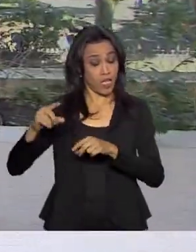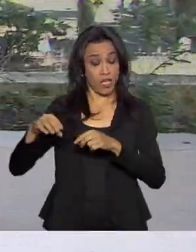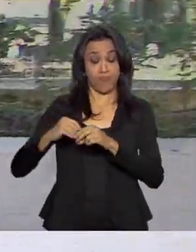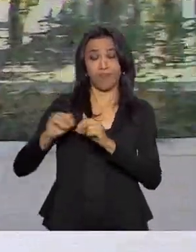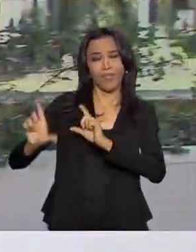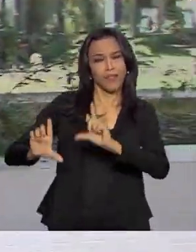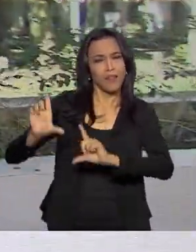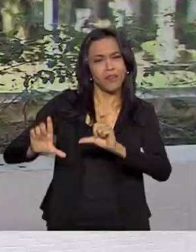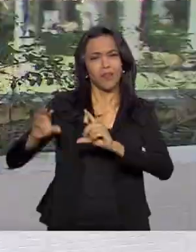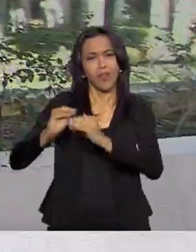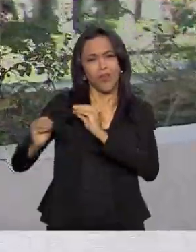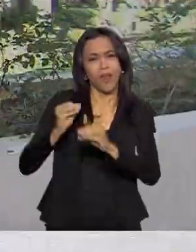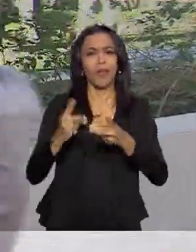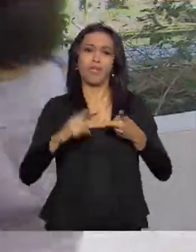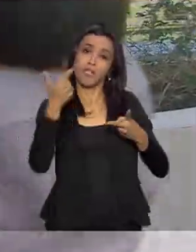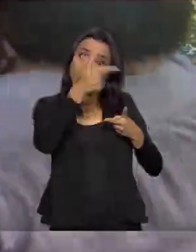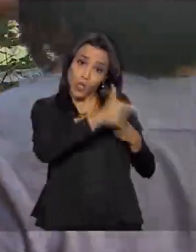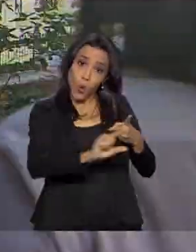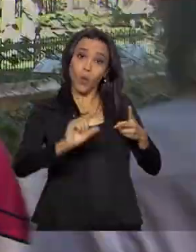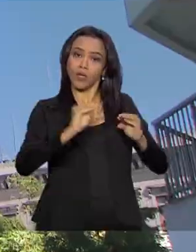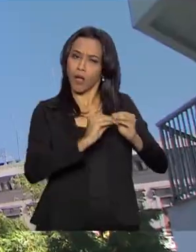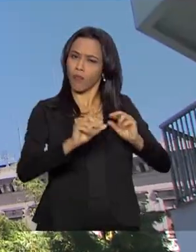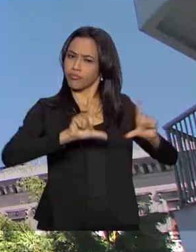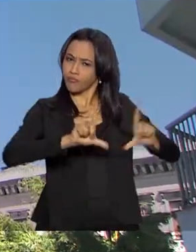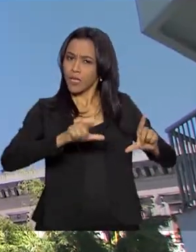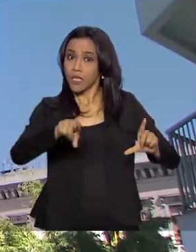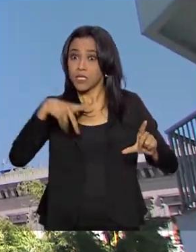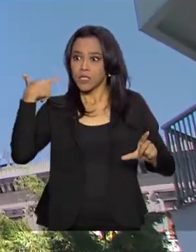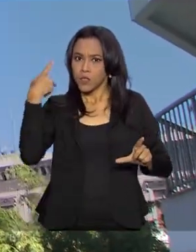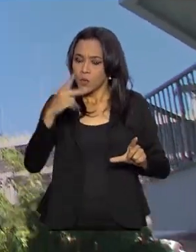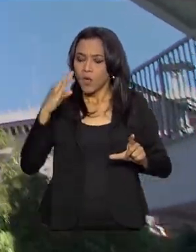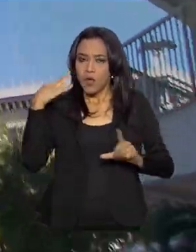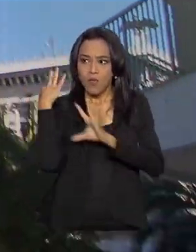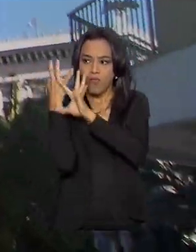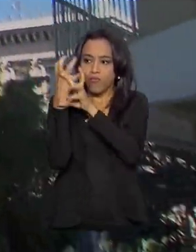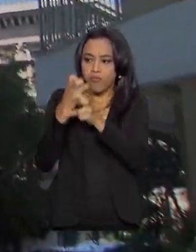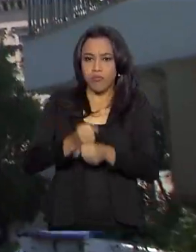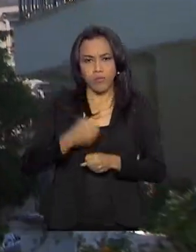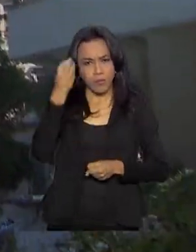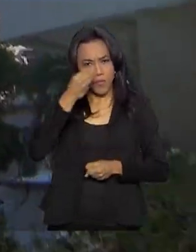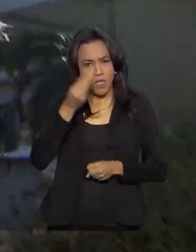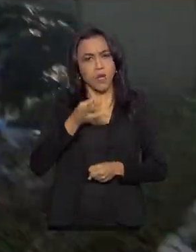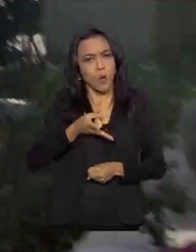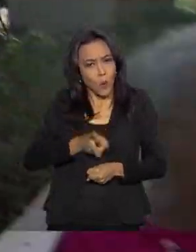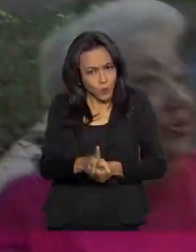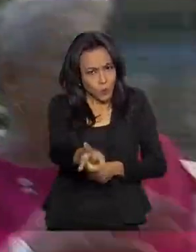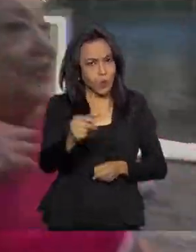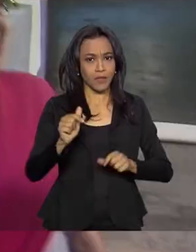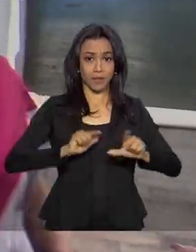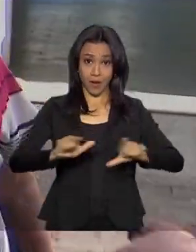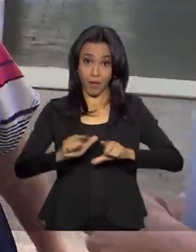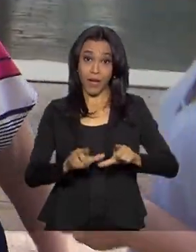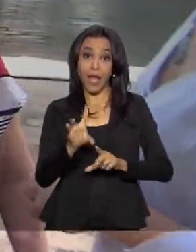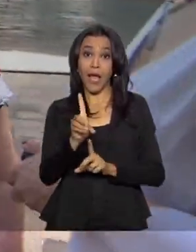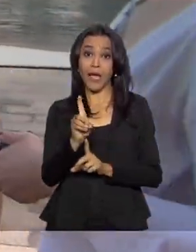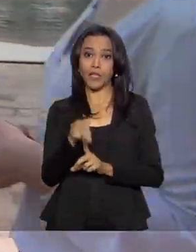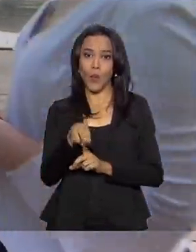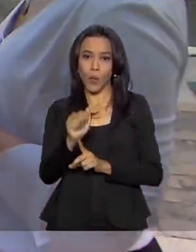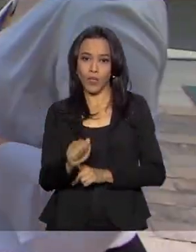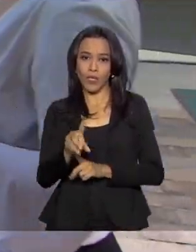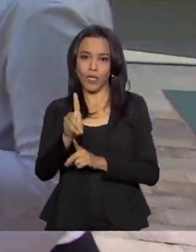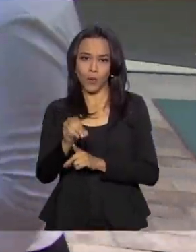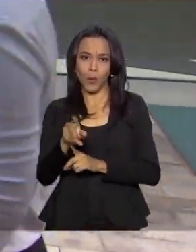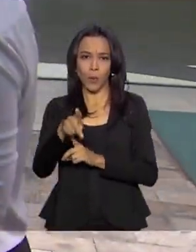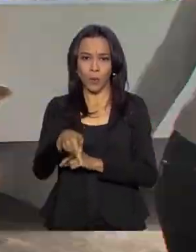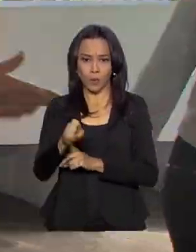de O Cravo e a Rosa, com tanta experiência, ainda continua a todo vapor trabalhando na novela A Dona do Pedaço,